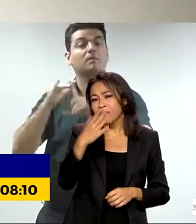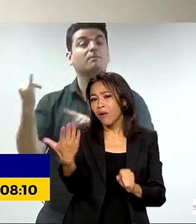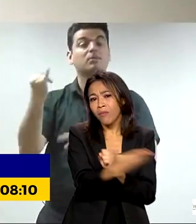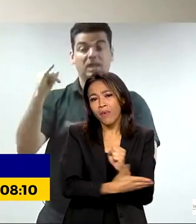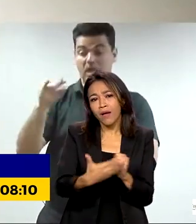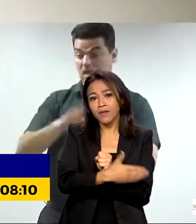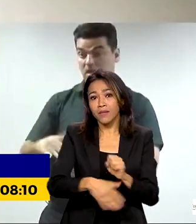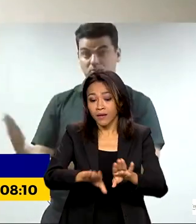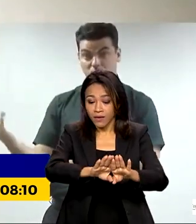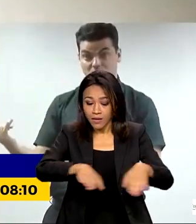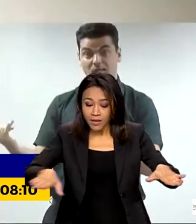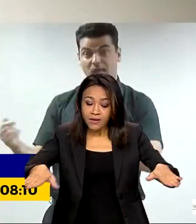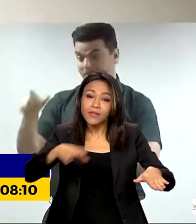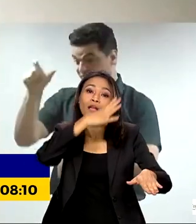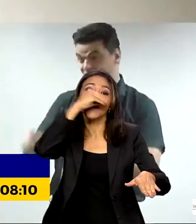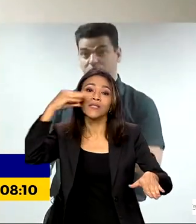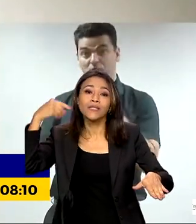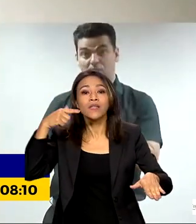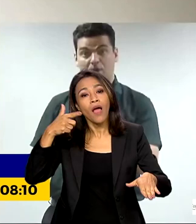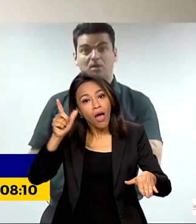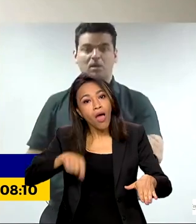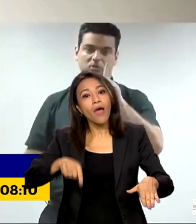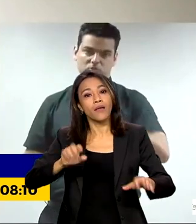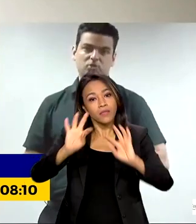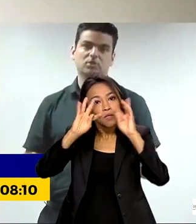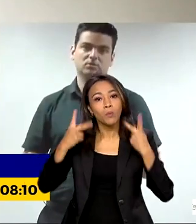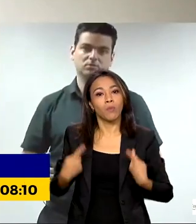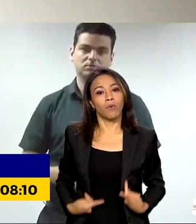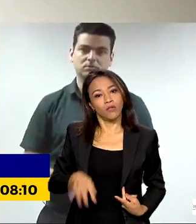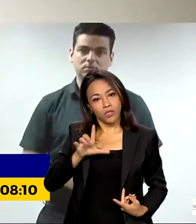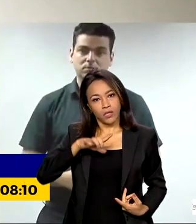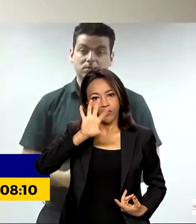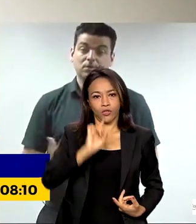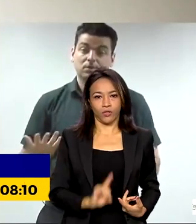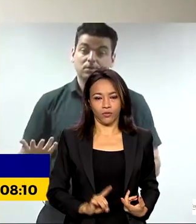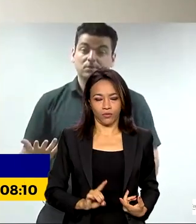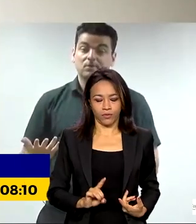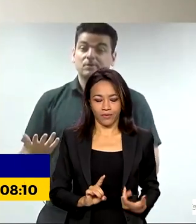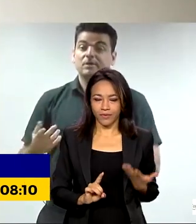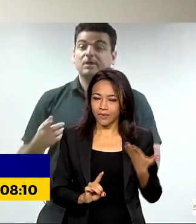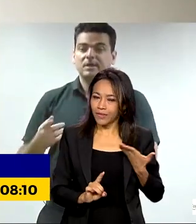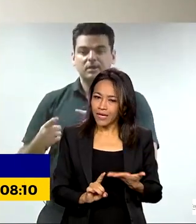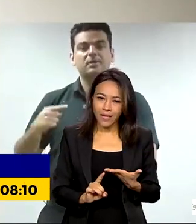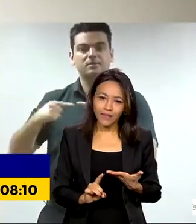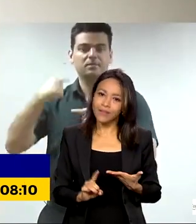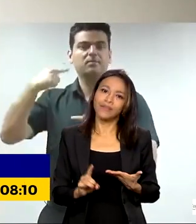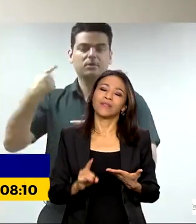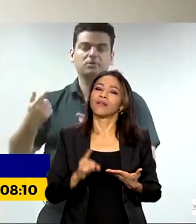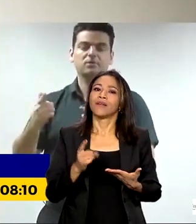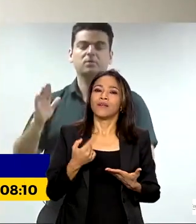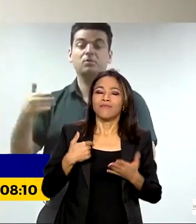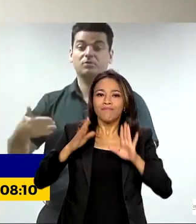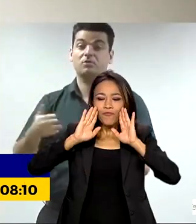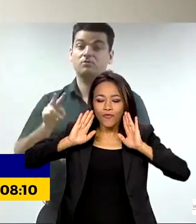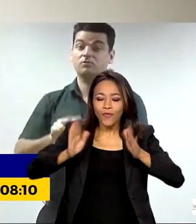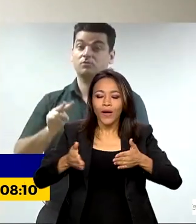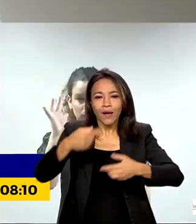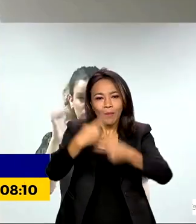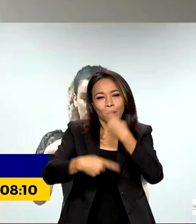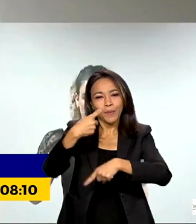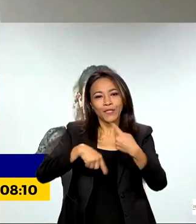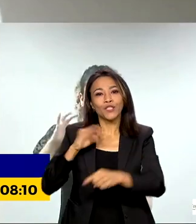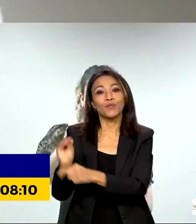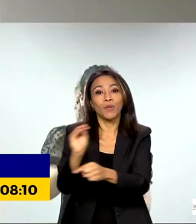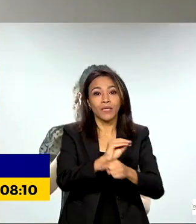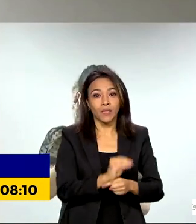e adolescentes são sujeitos e sujeitos de direitos. E são destinatários da política de proteção integral.